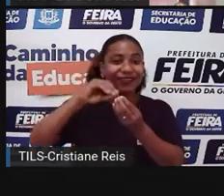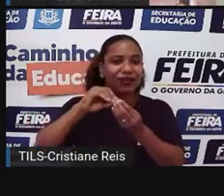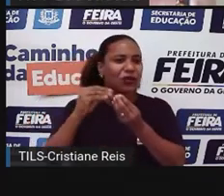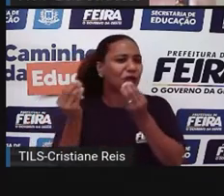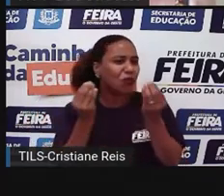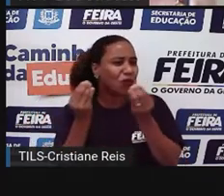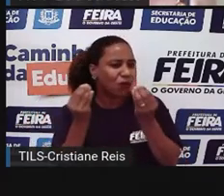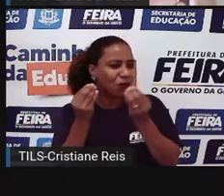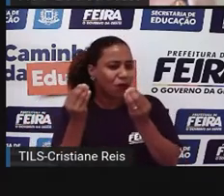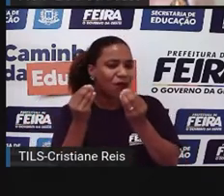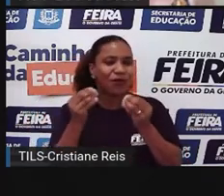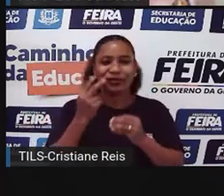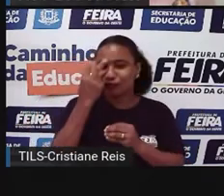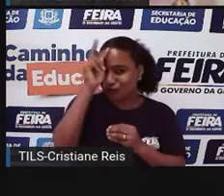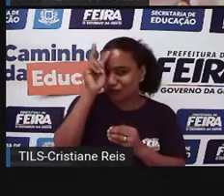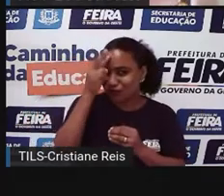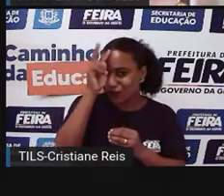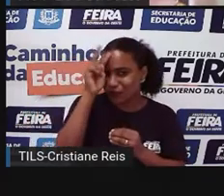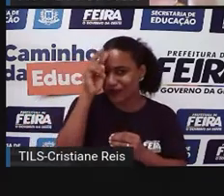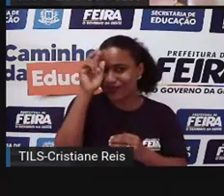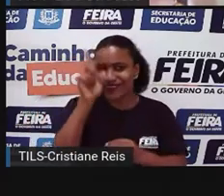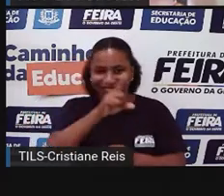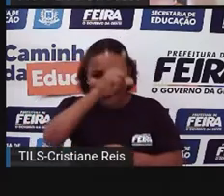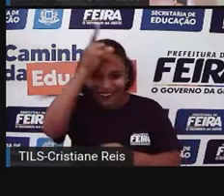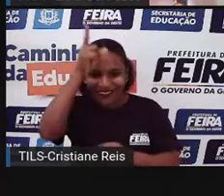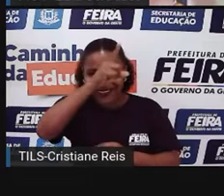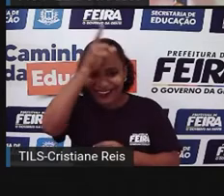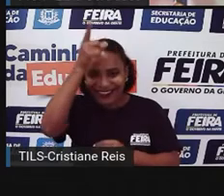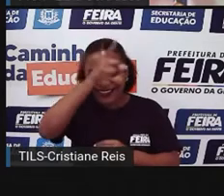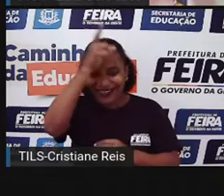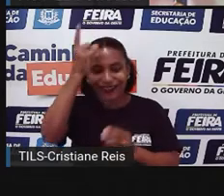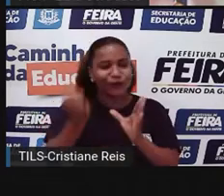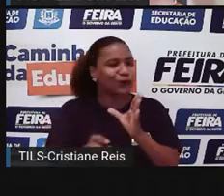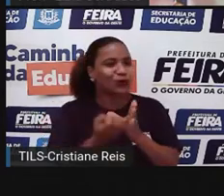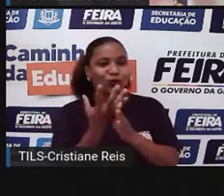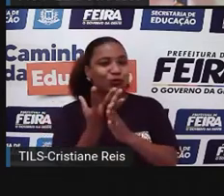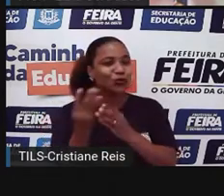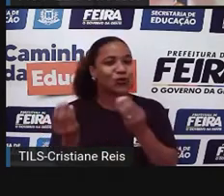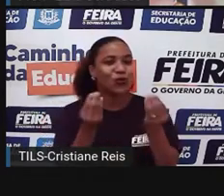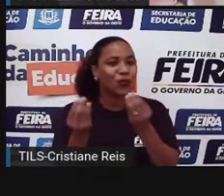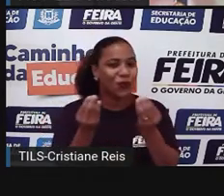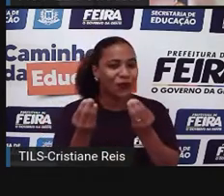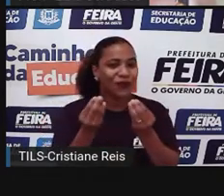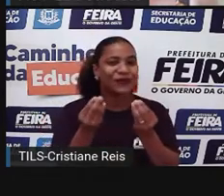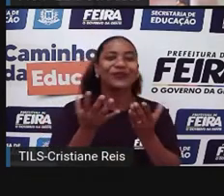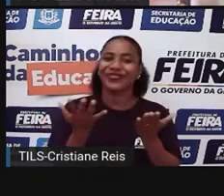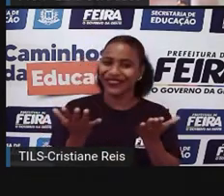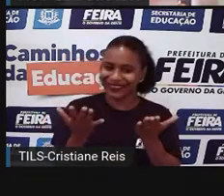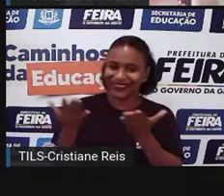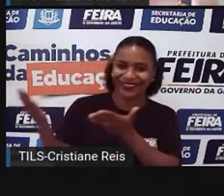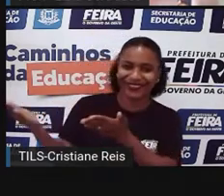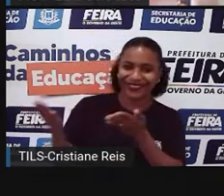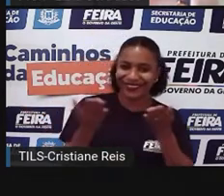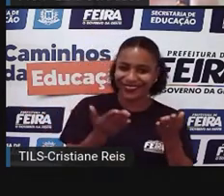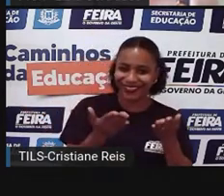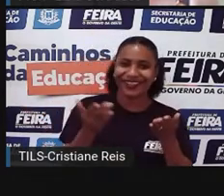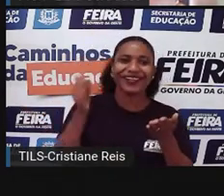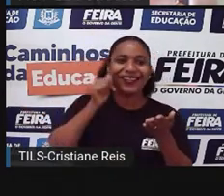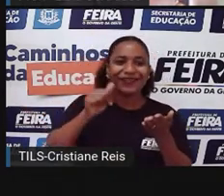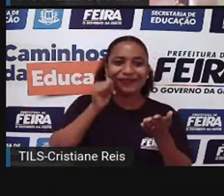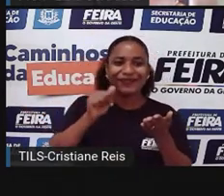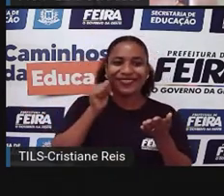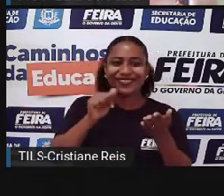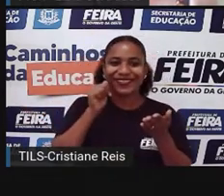e mitos surgem, quais são as importâncias desses fatores. Eu trouxe uma convidada super especial, professora